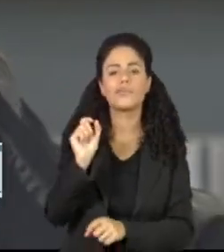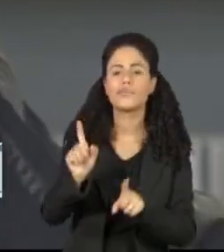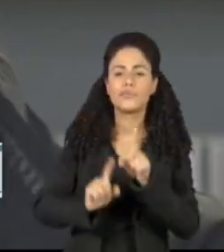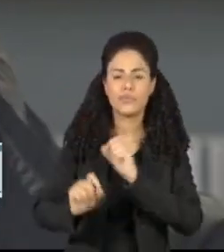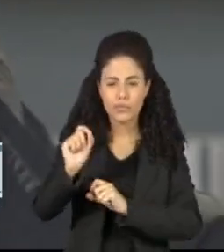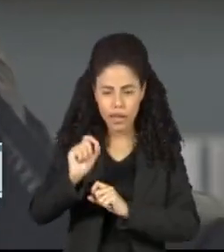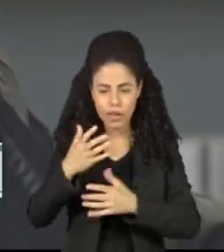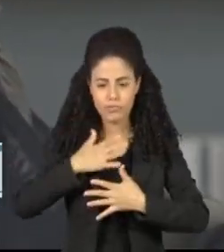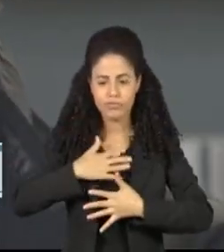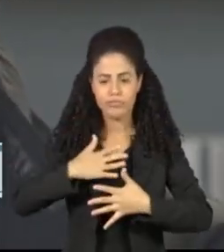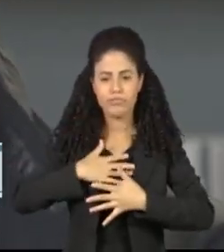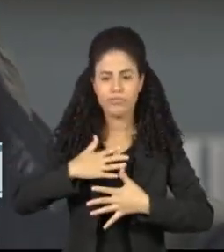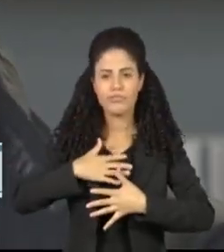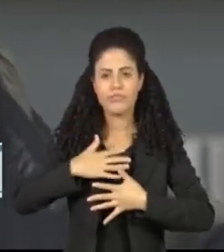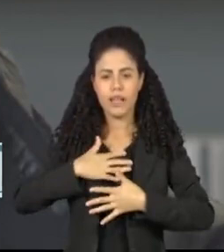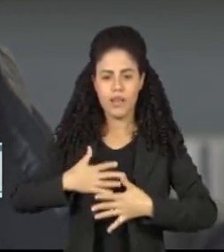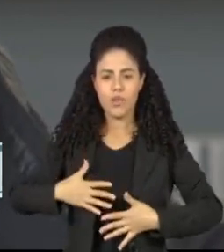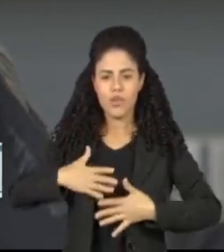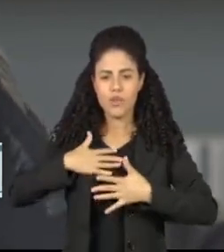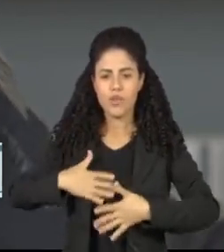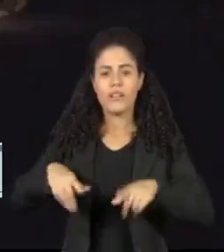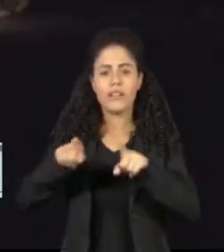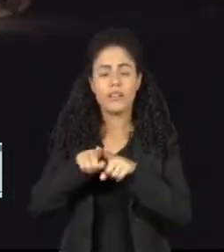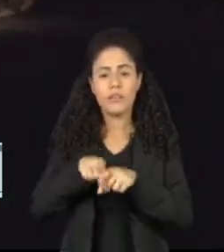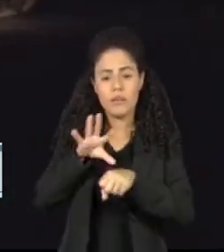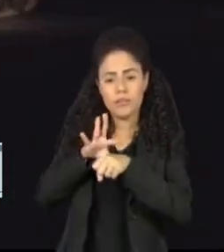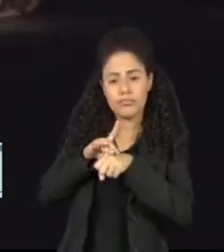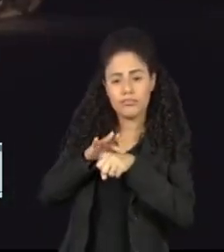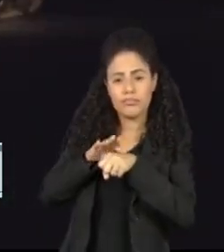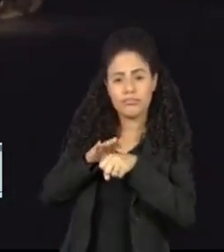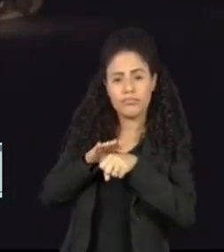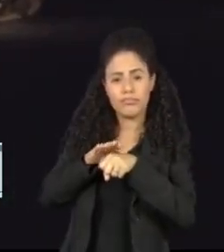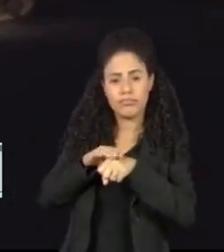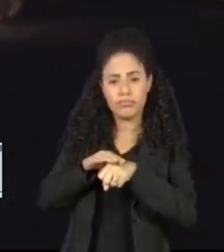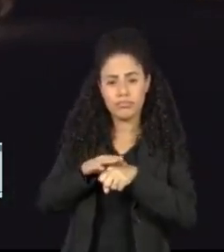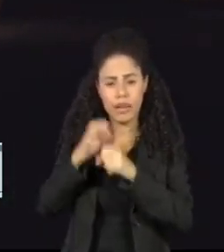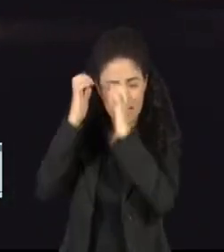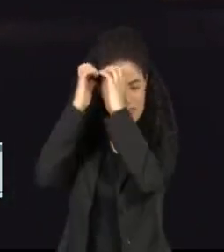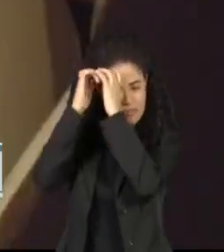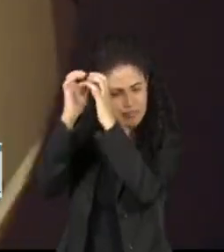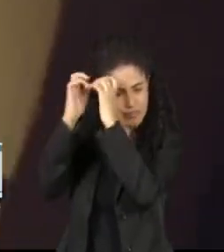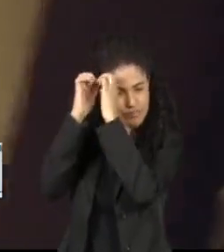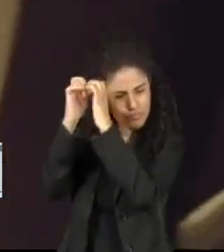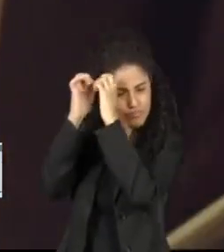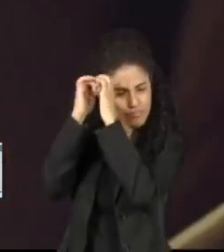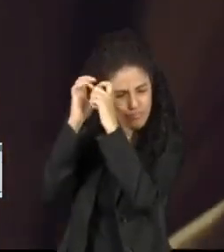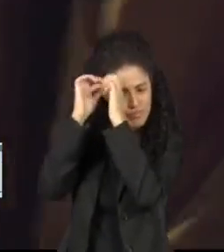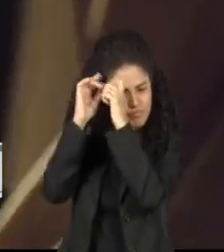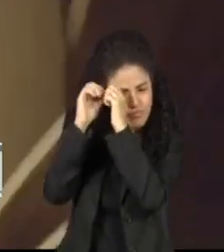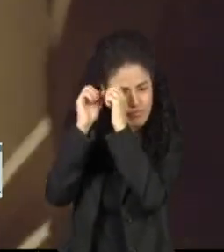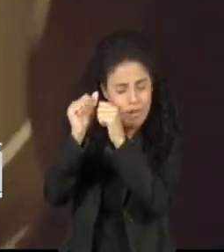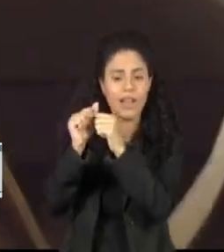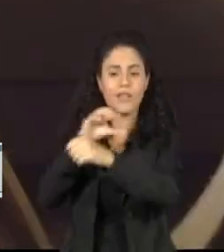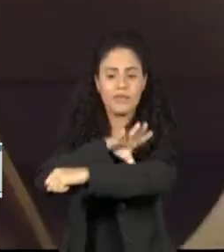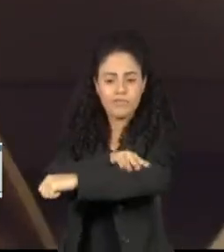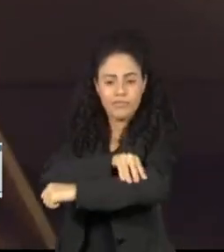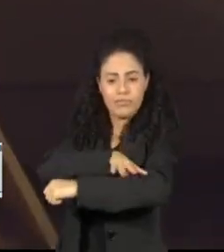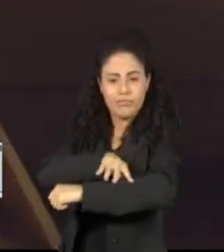esclerose lateral amiotrófica. Doença que ataca o sistema nervoso, as funções físicas e os músculos. nervoso, físicas